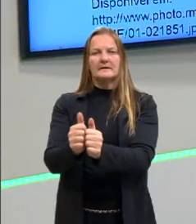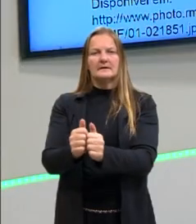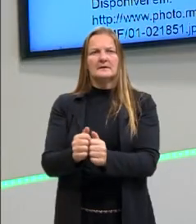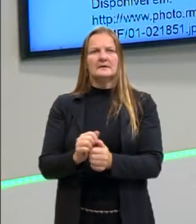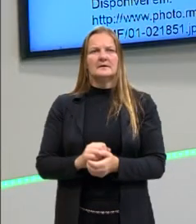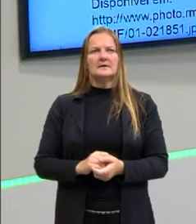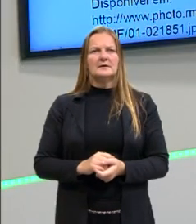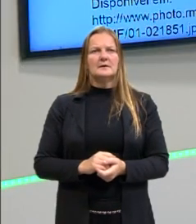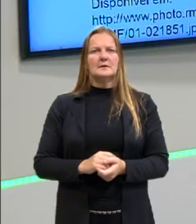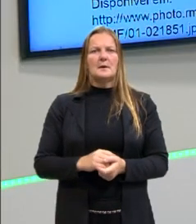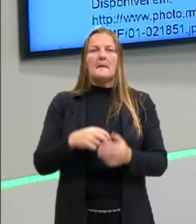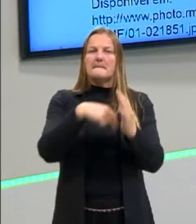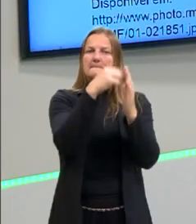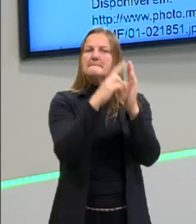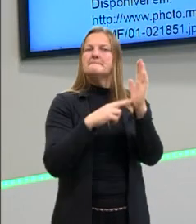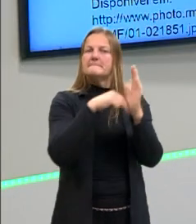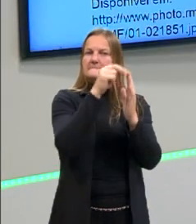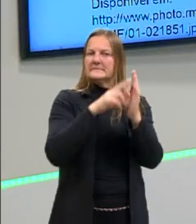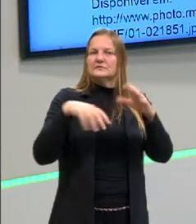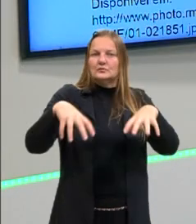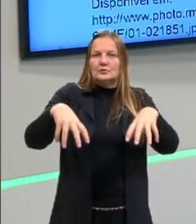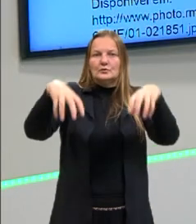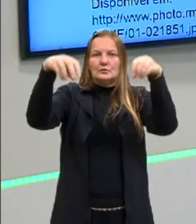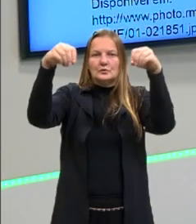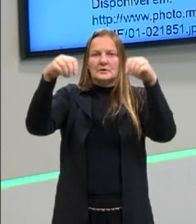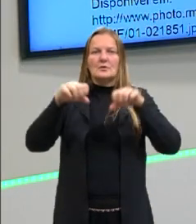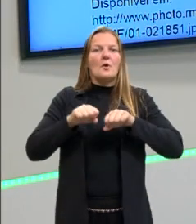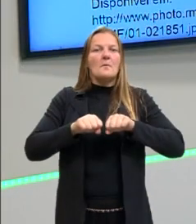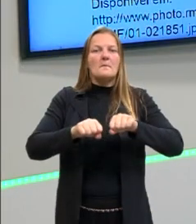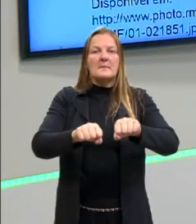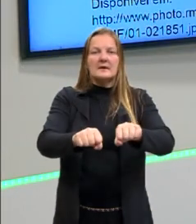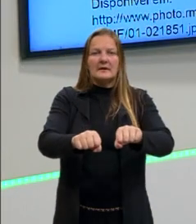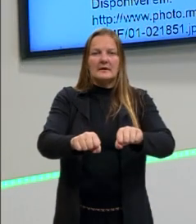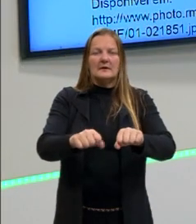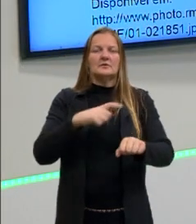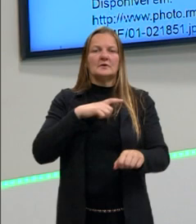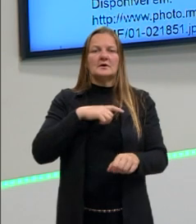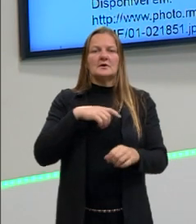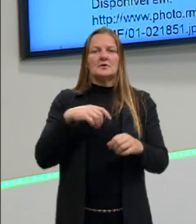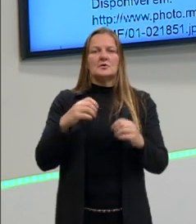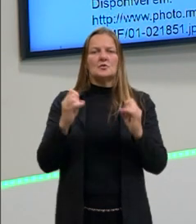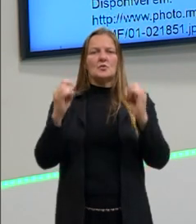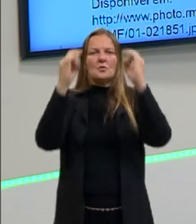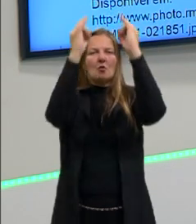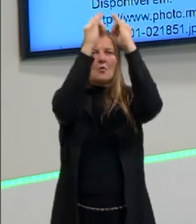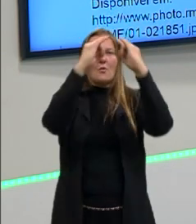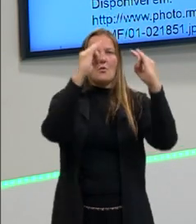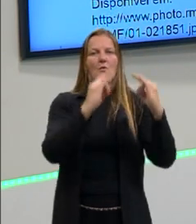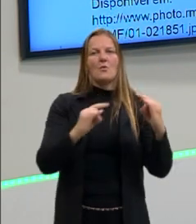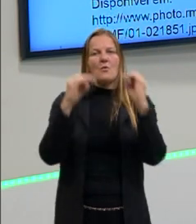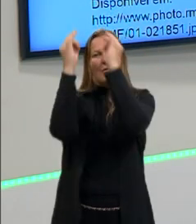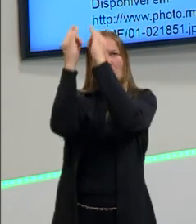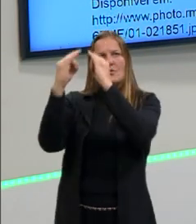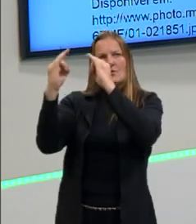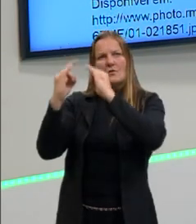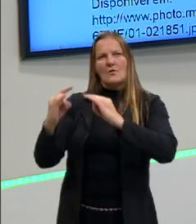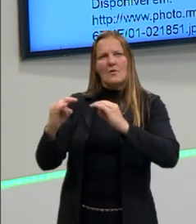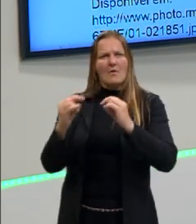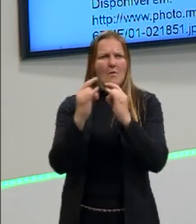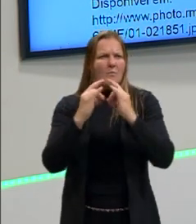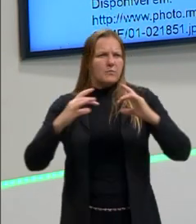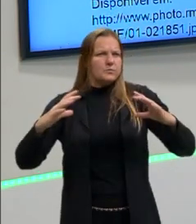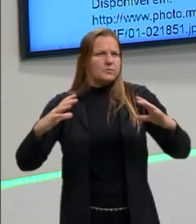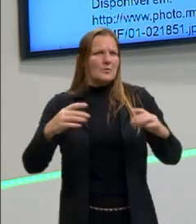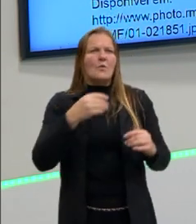pintura medieval que retrata um mercado. A gente tem um castelo atrás, com pedras cinzentas. Tem